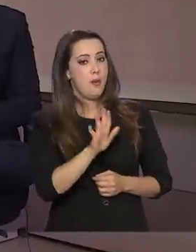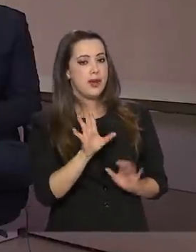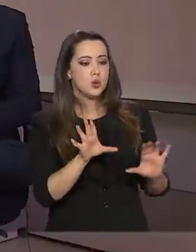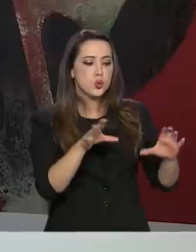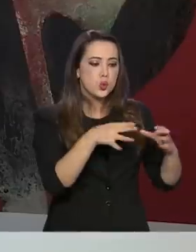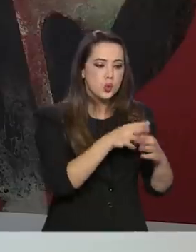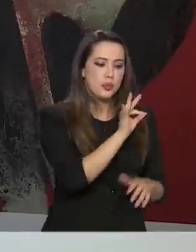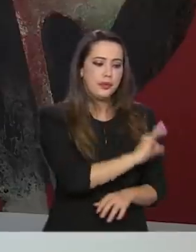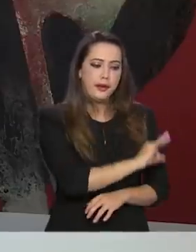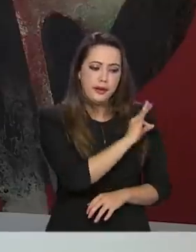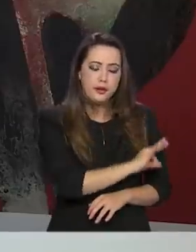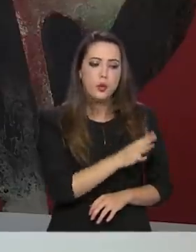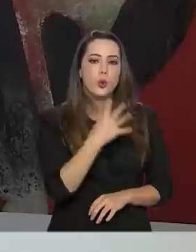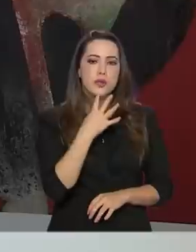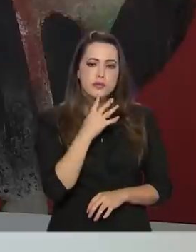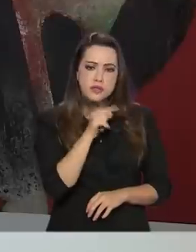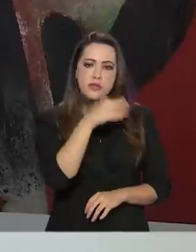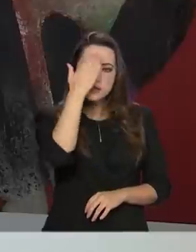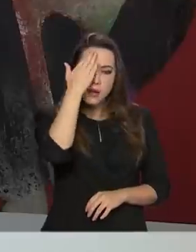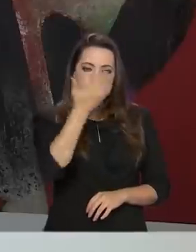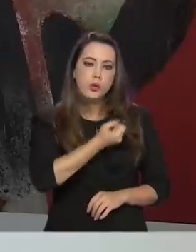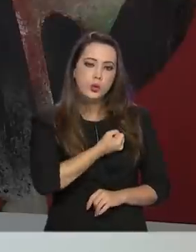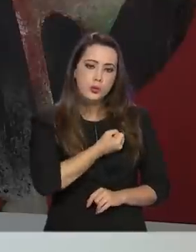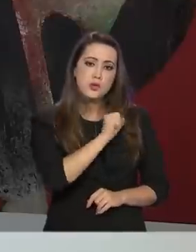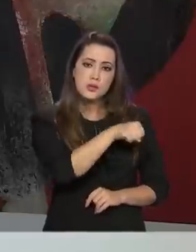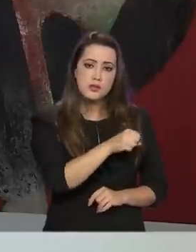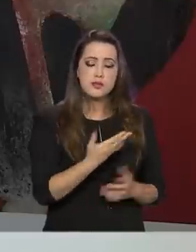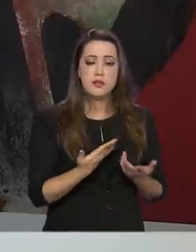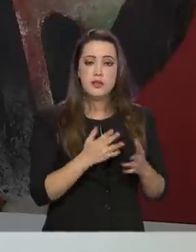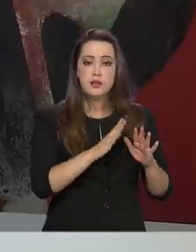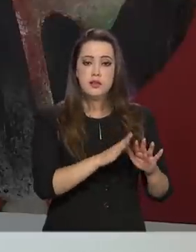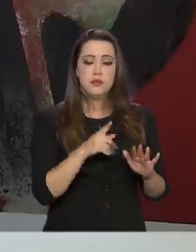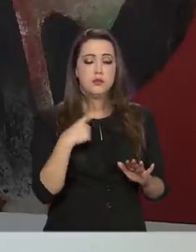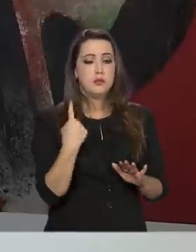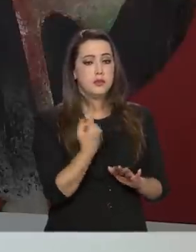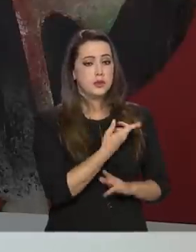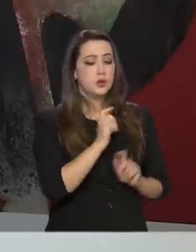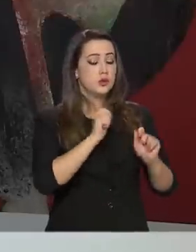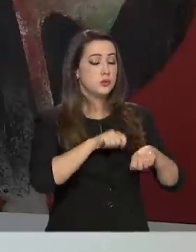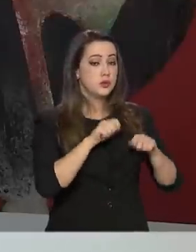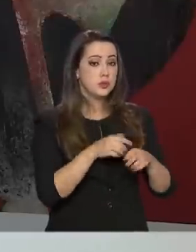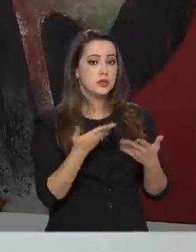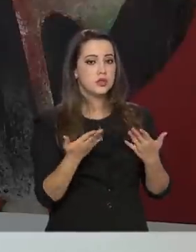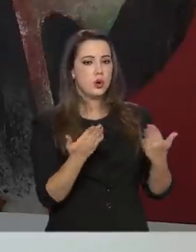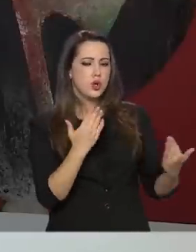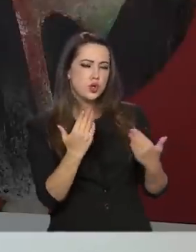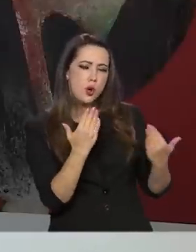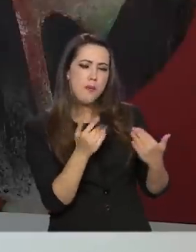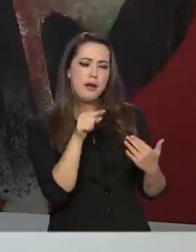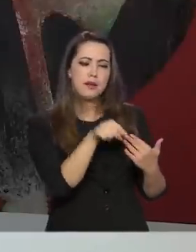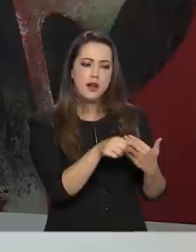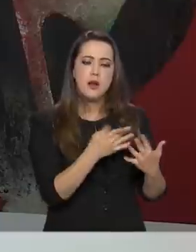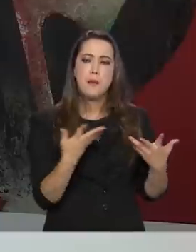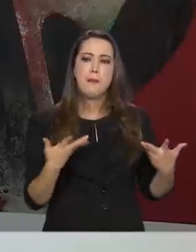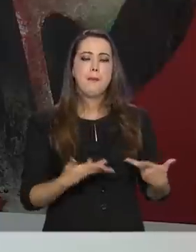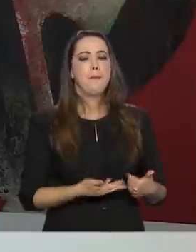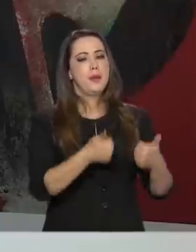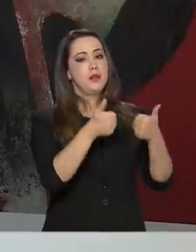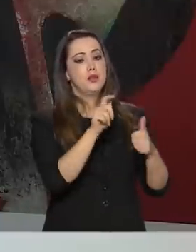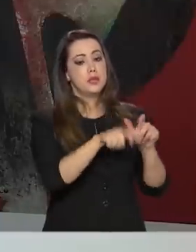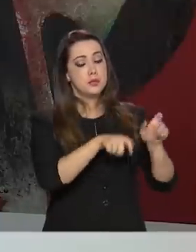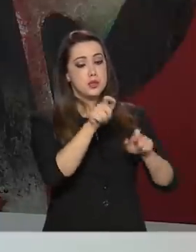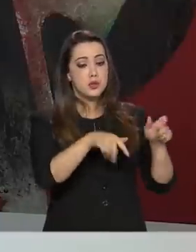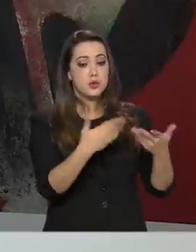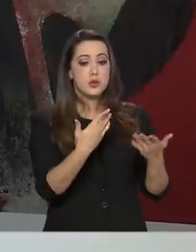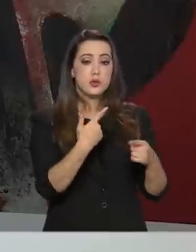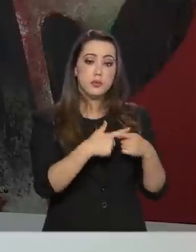técnica do governo. Mas isso foi muito importante, porque você colocou, você tem a possibilidade agora de mapear essas pessoas com maior eficiência, a